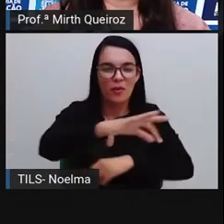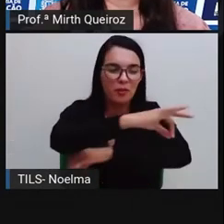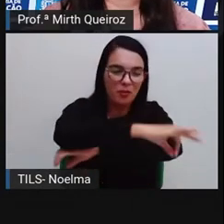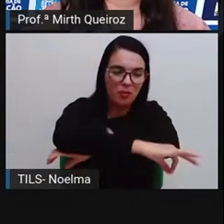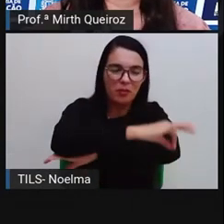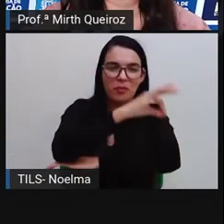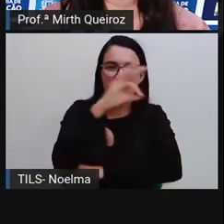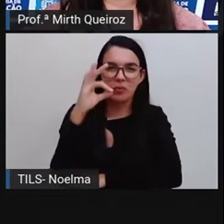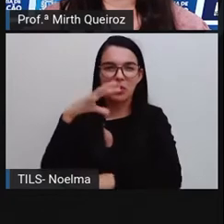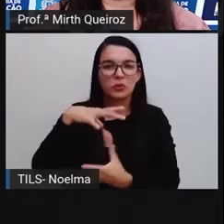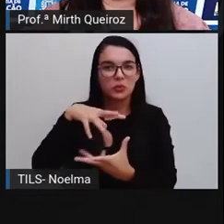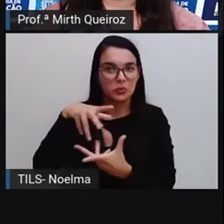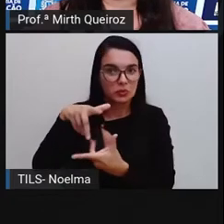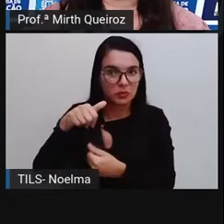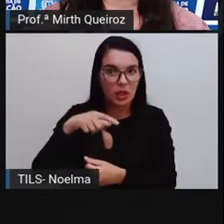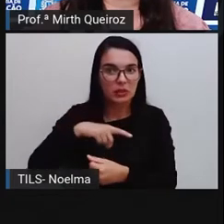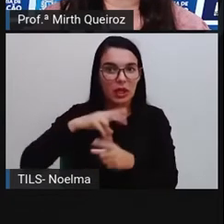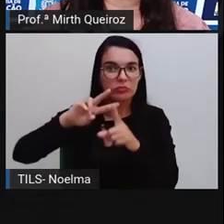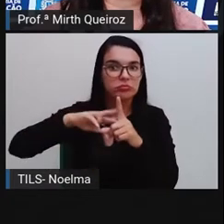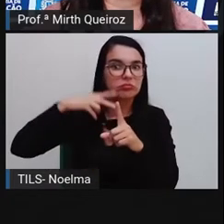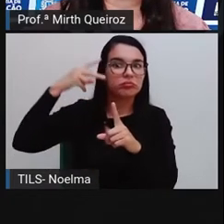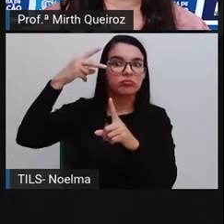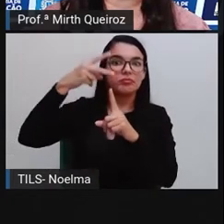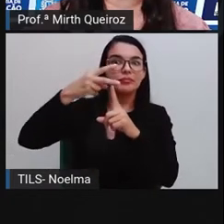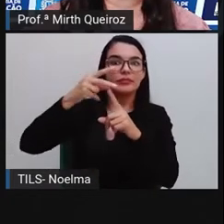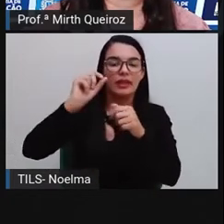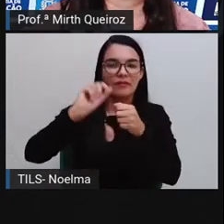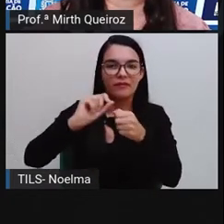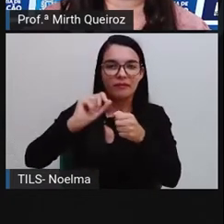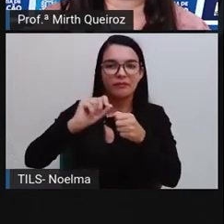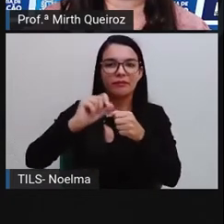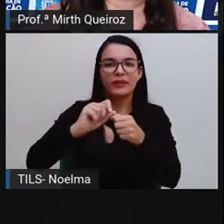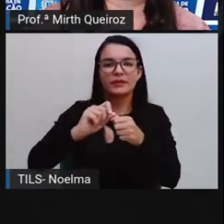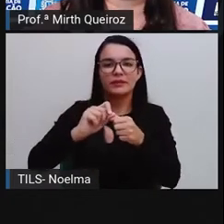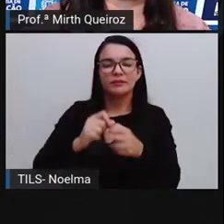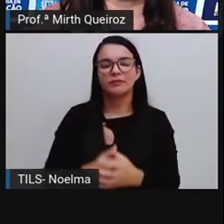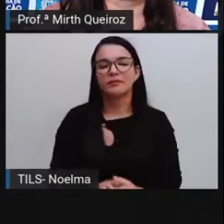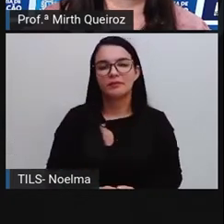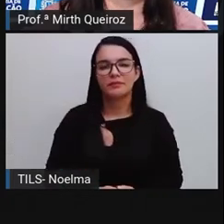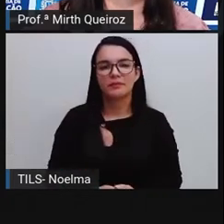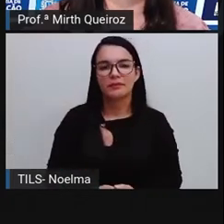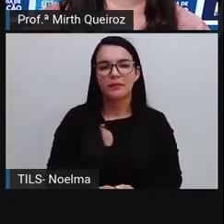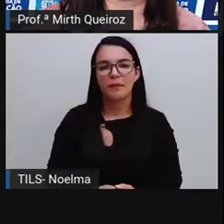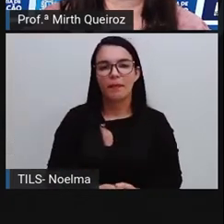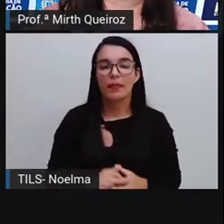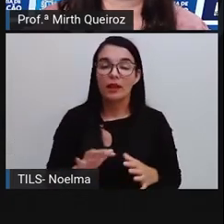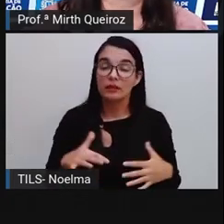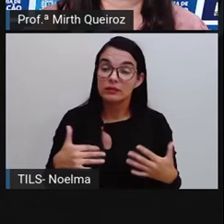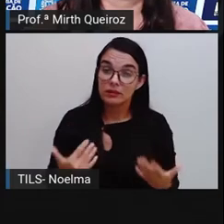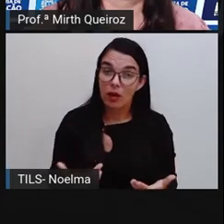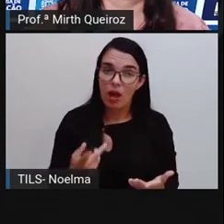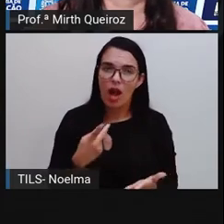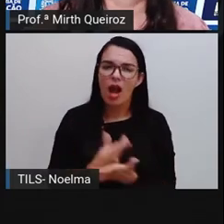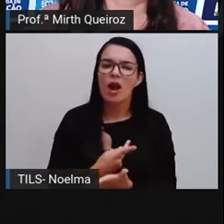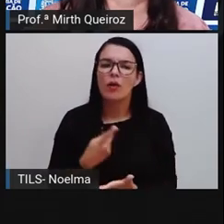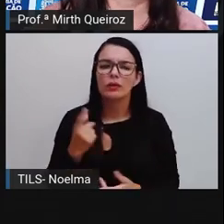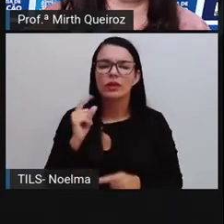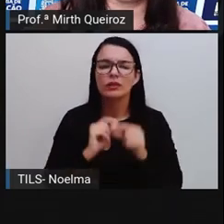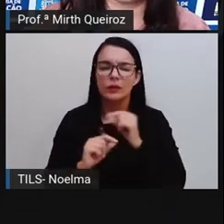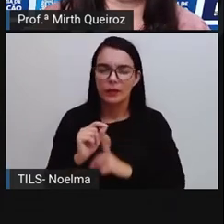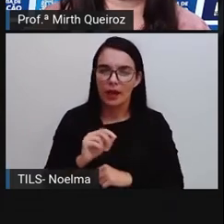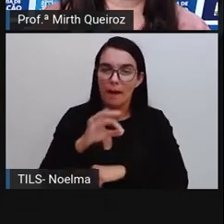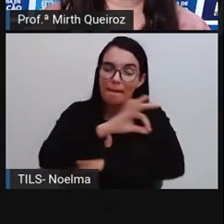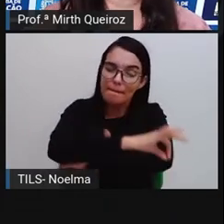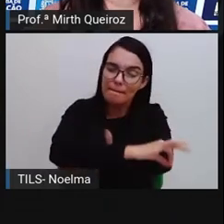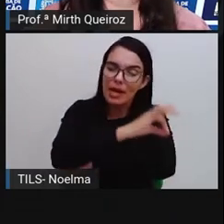E aumentou significativamente aí a sua produção de petróleo. Mas, como eu disse para vocês, o petróleo não